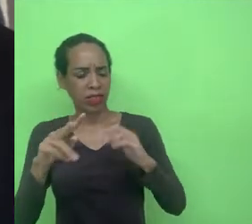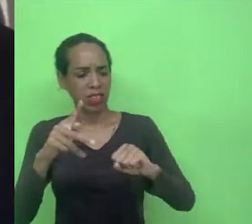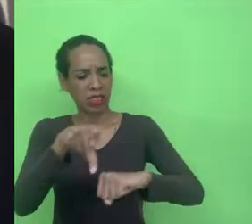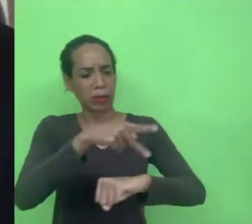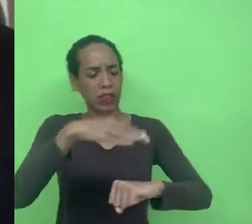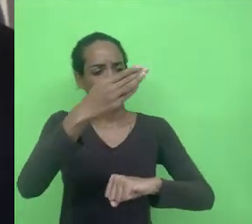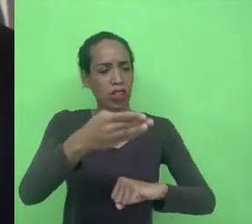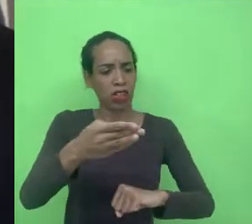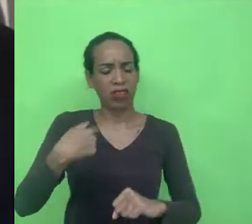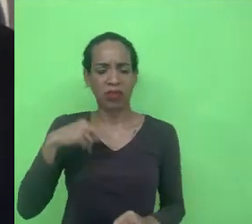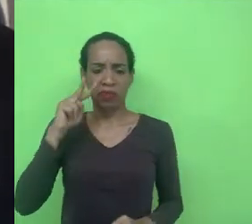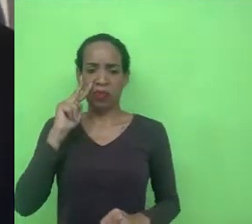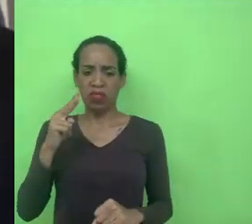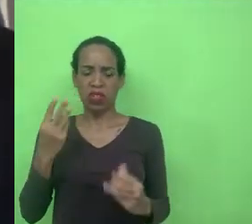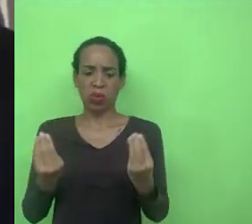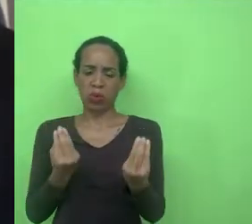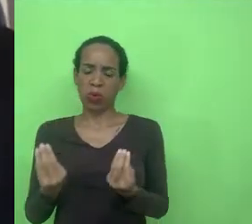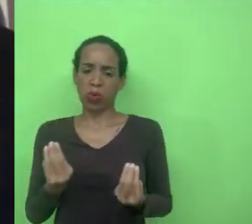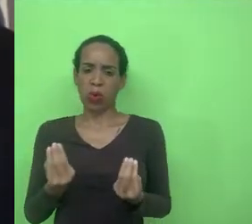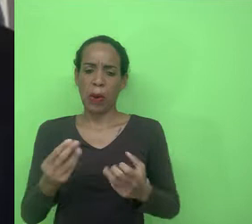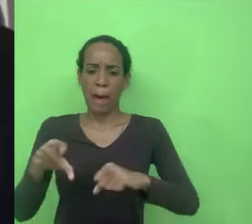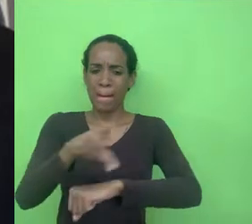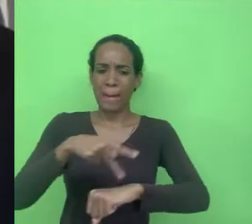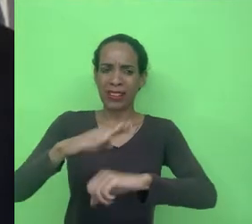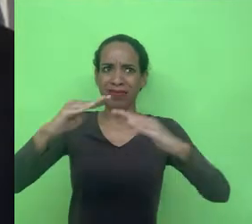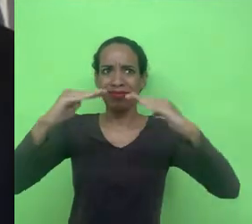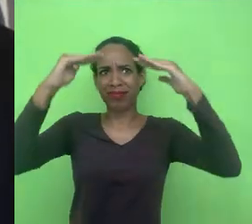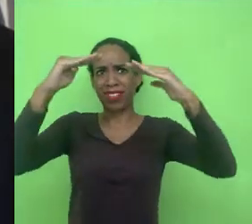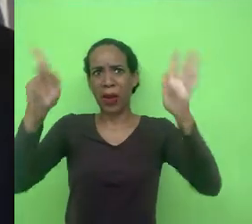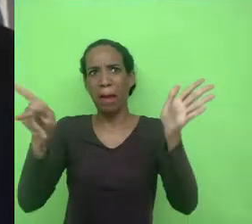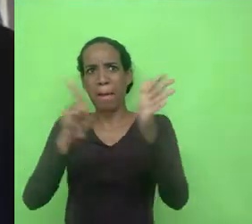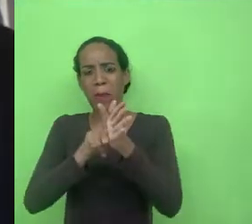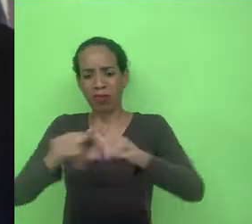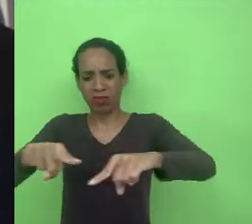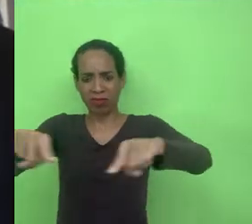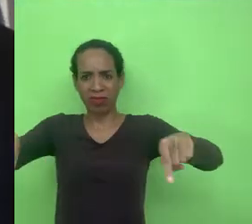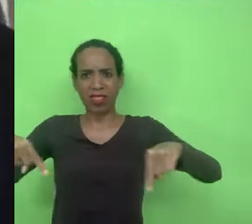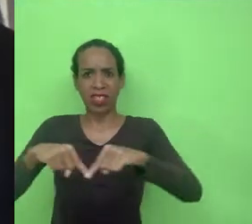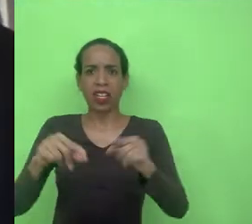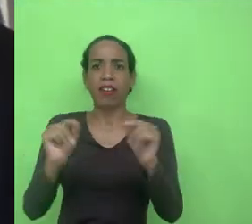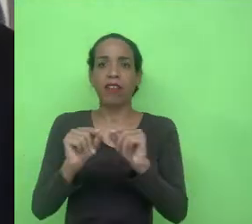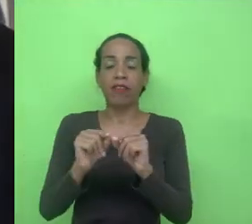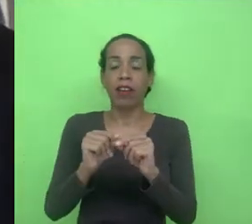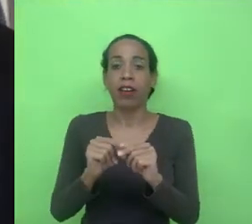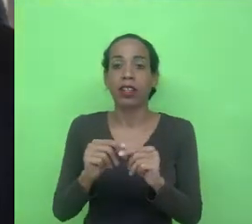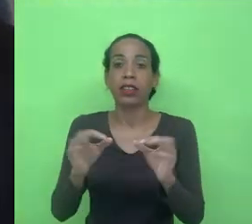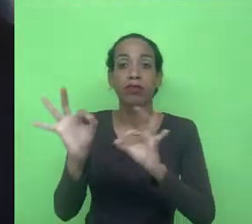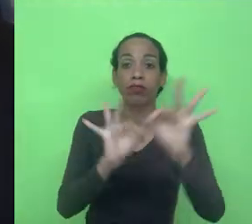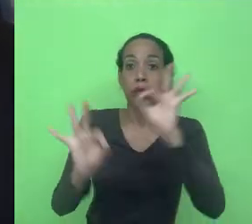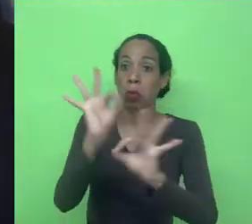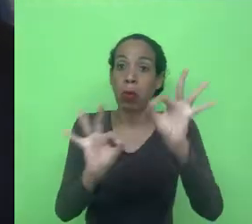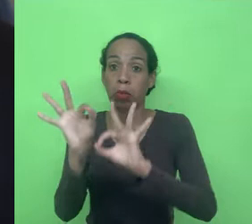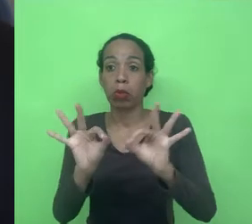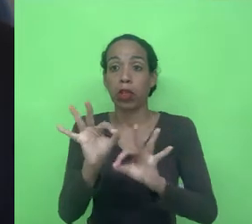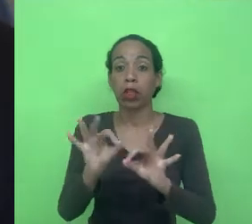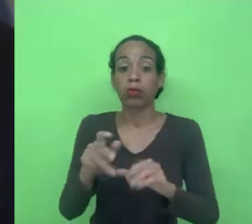como a capacidade de um país soberano de manter em seu próprio território os dados gerados pela atividade social de sua população.